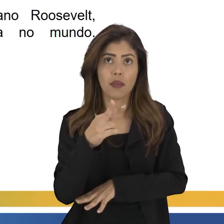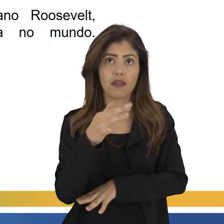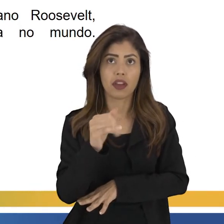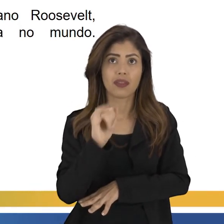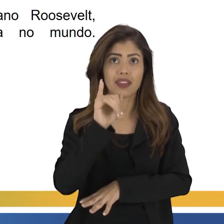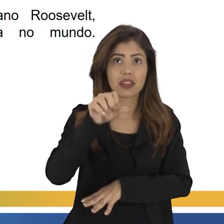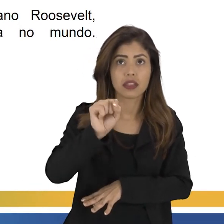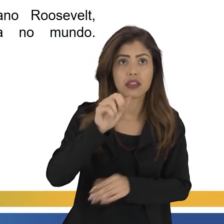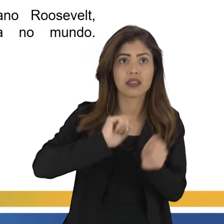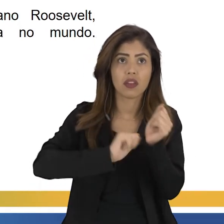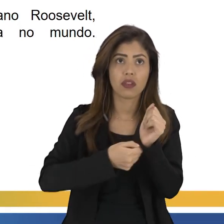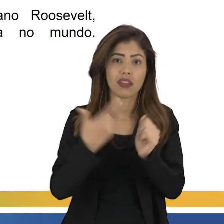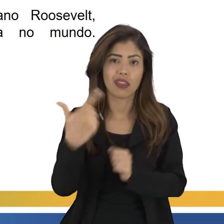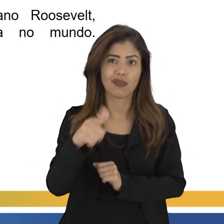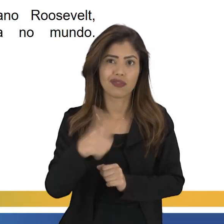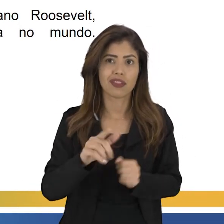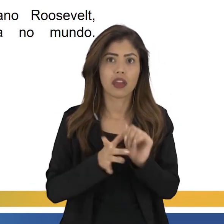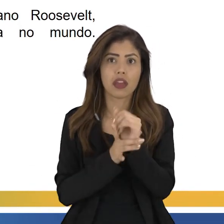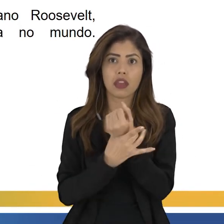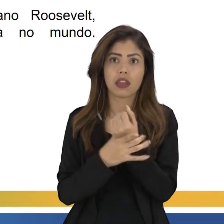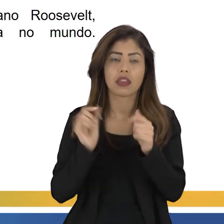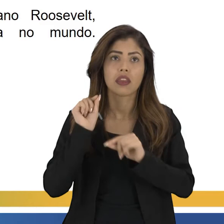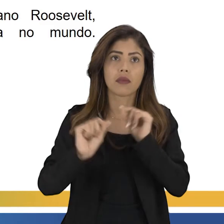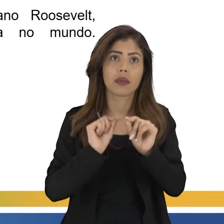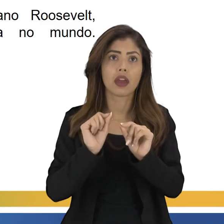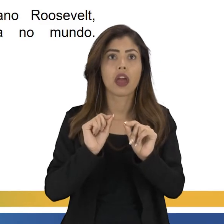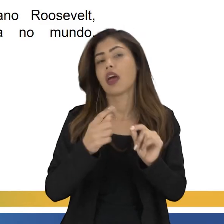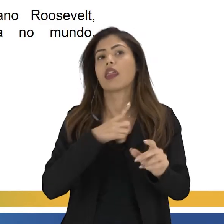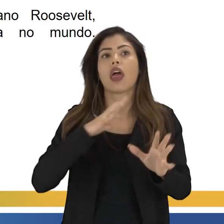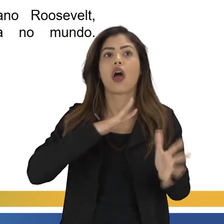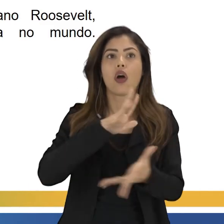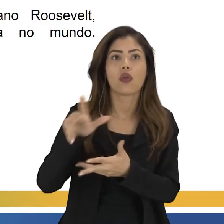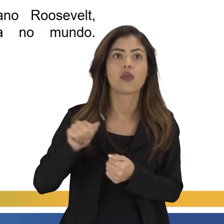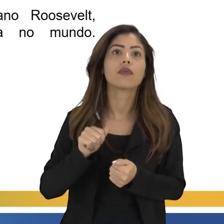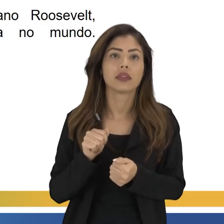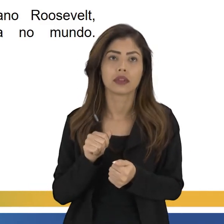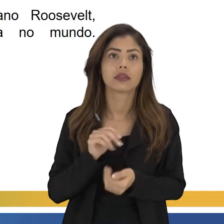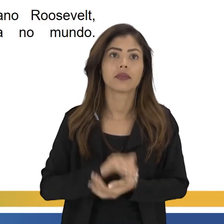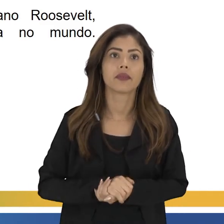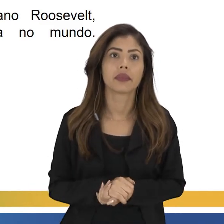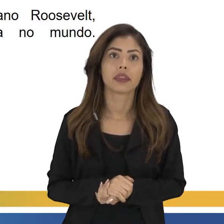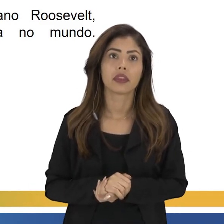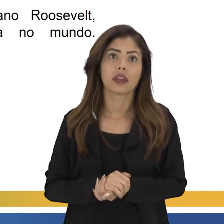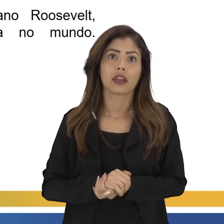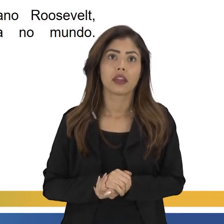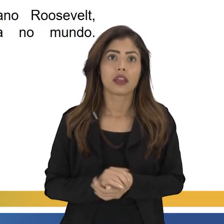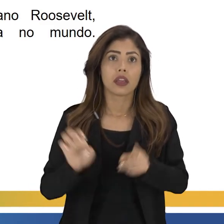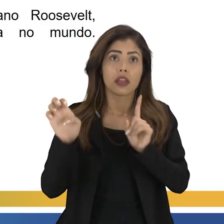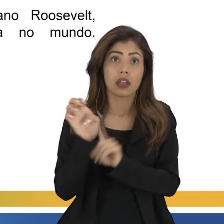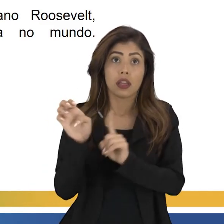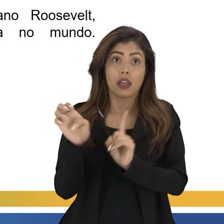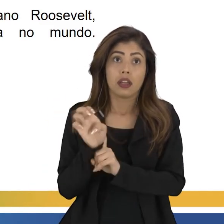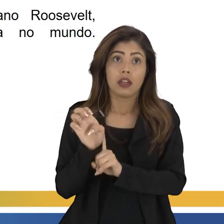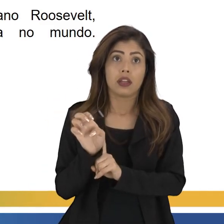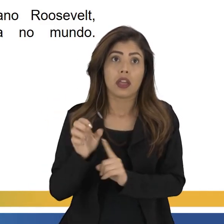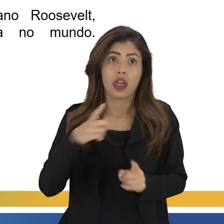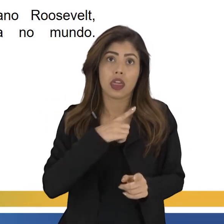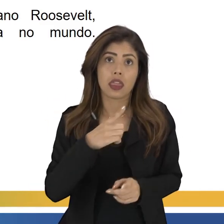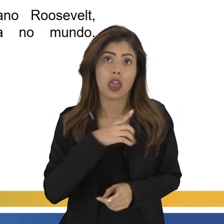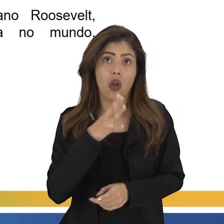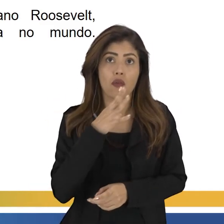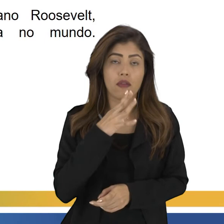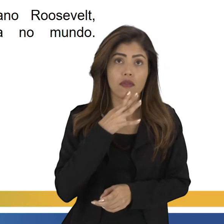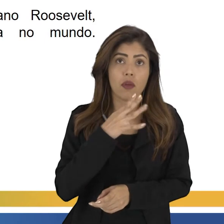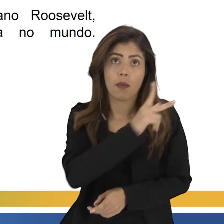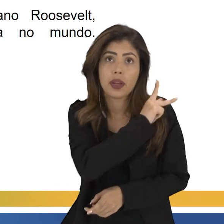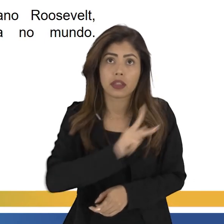econômicas no mundo. E é tomada de medidas econômicas pelo presidente norte-americano Roosevelt, né?